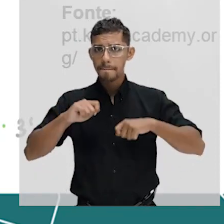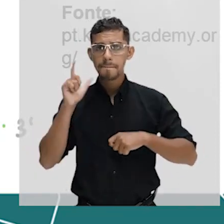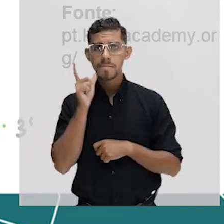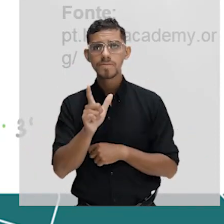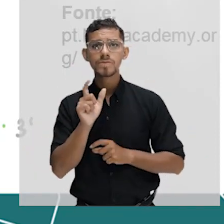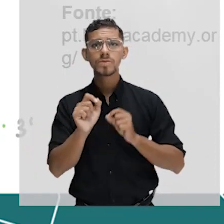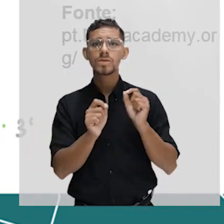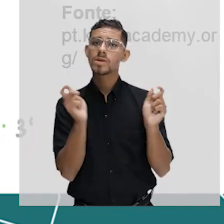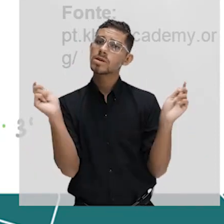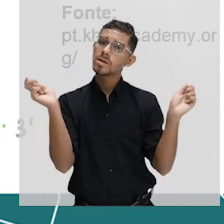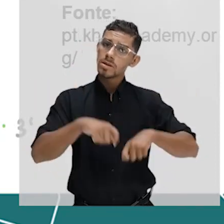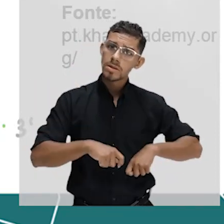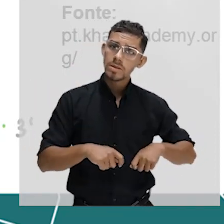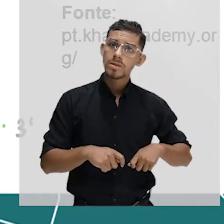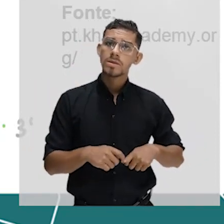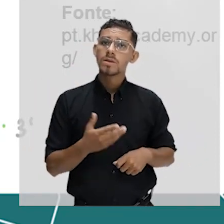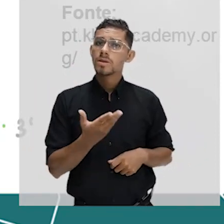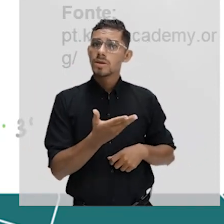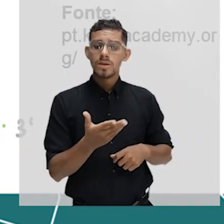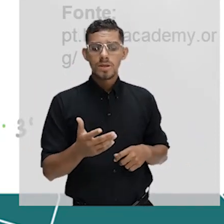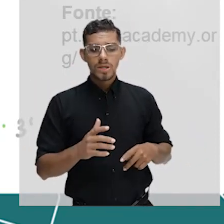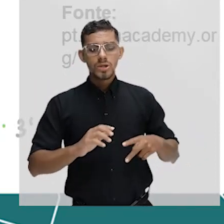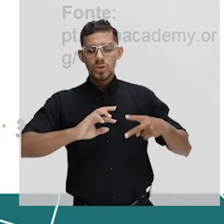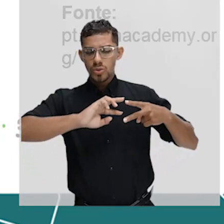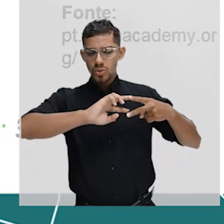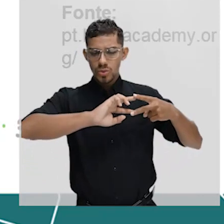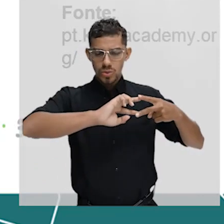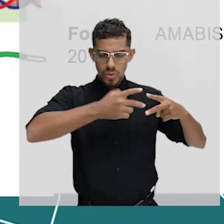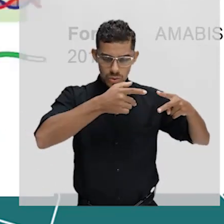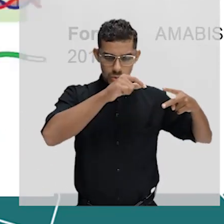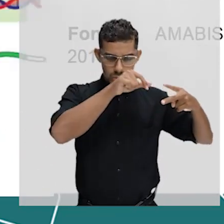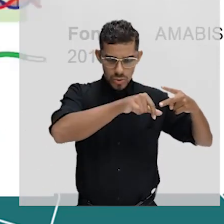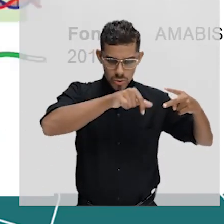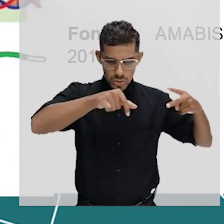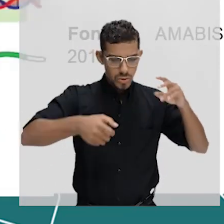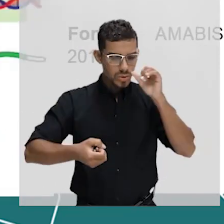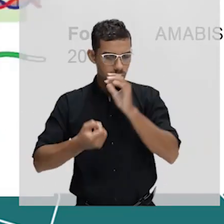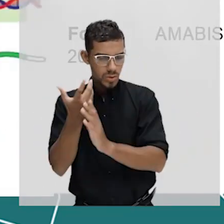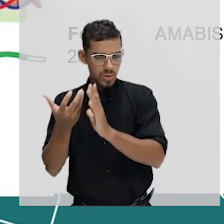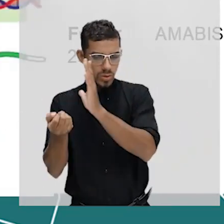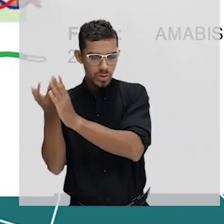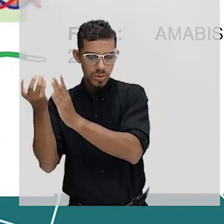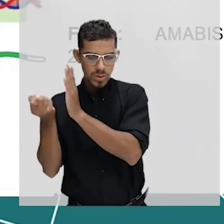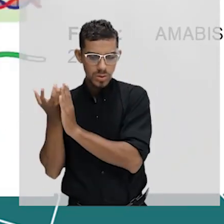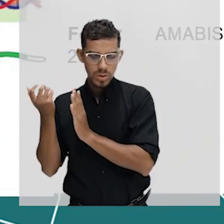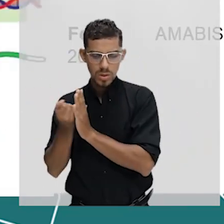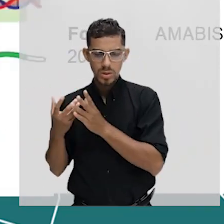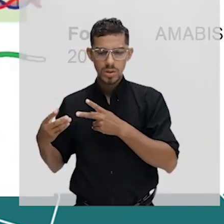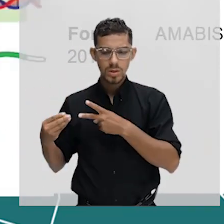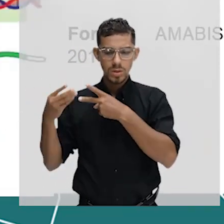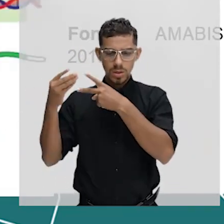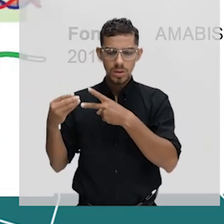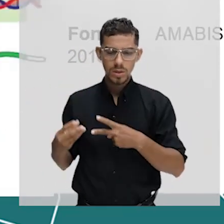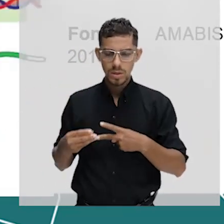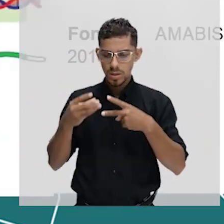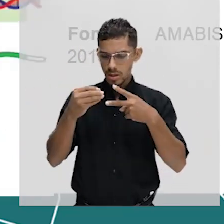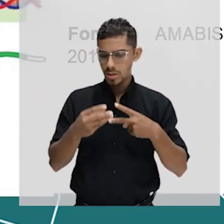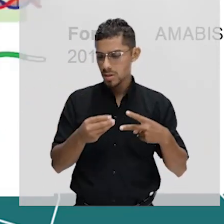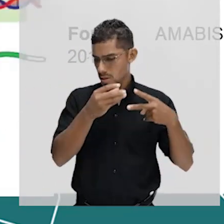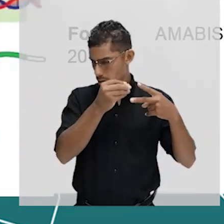possibilidade de o mesmo gene gerar várias proteínas diferentes, que a gente chama de splincing